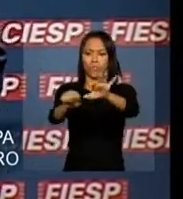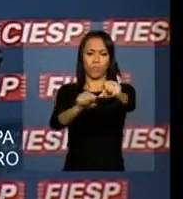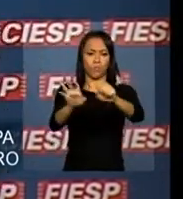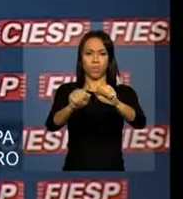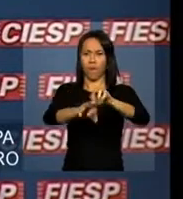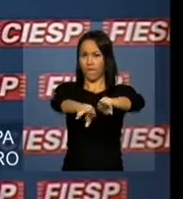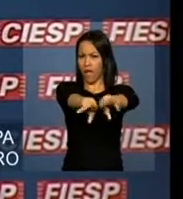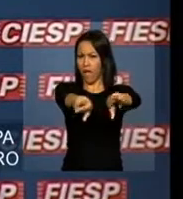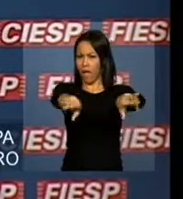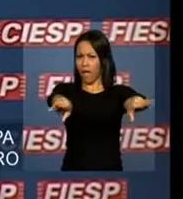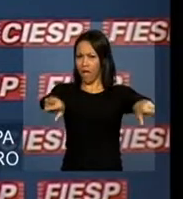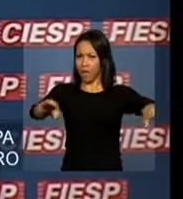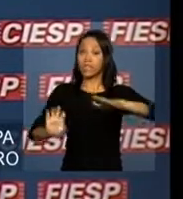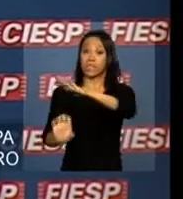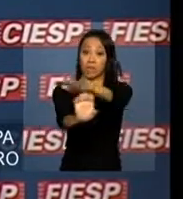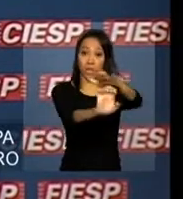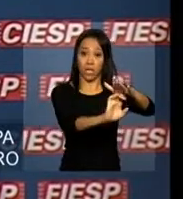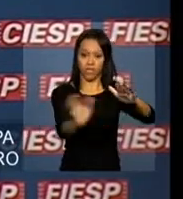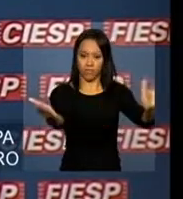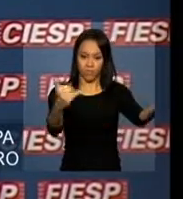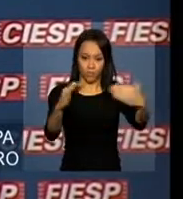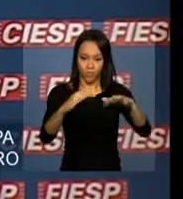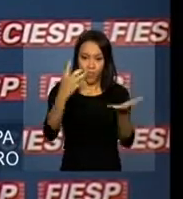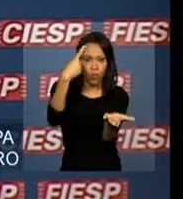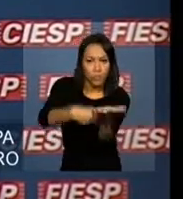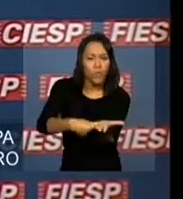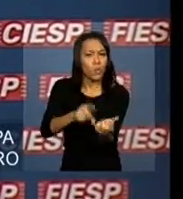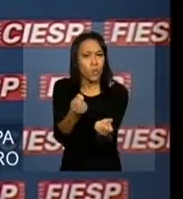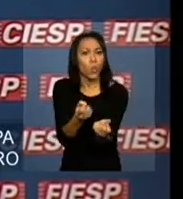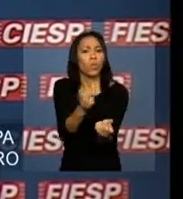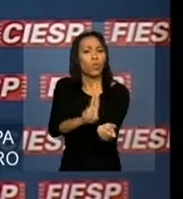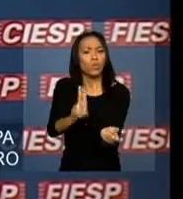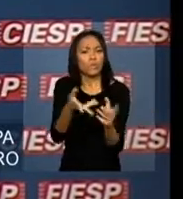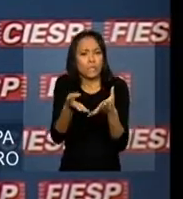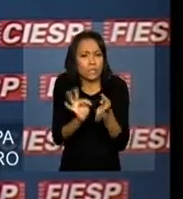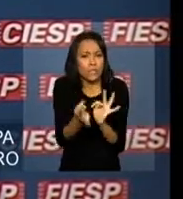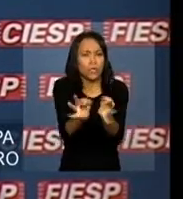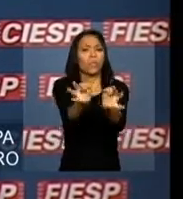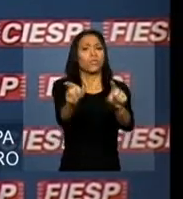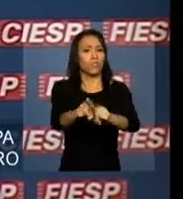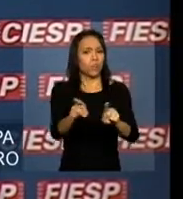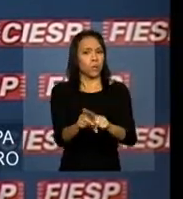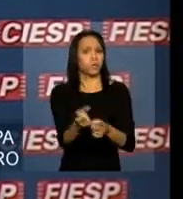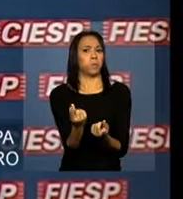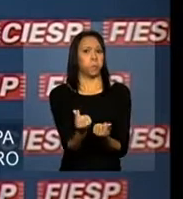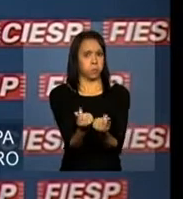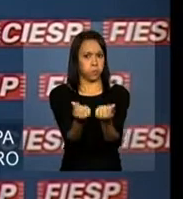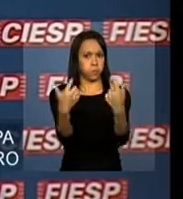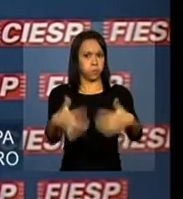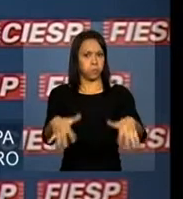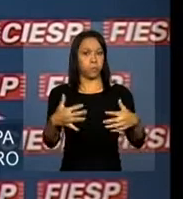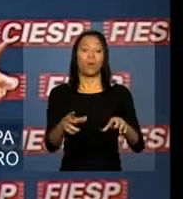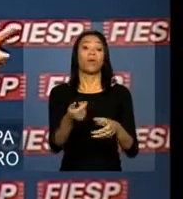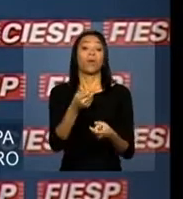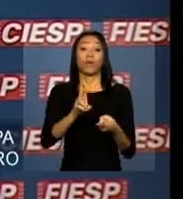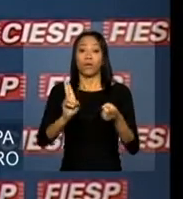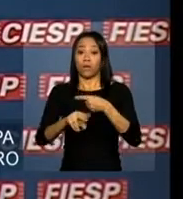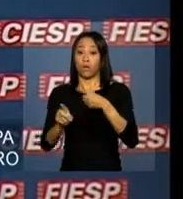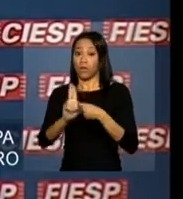empresas do setor com grande capacidade tecnológica e financeira, como é o caso das empresas